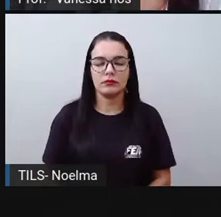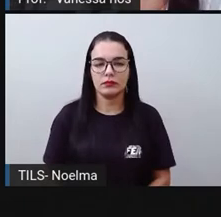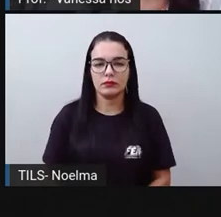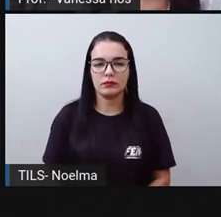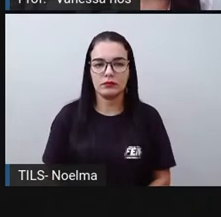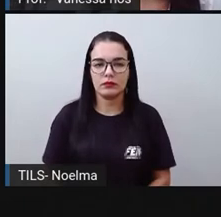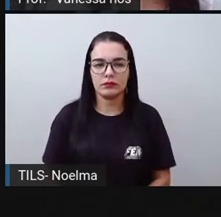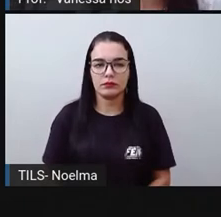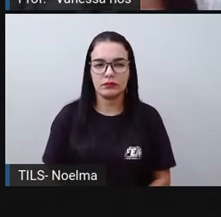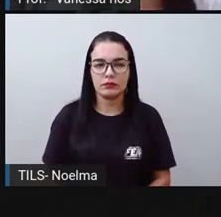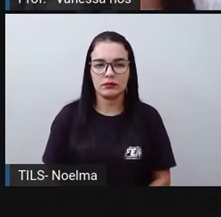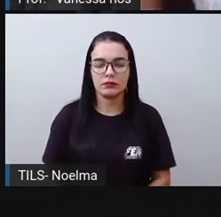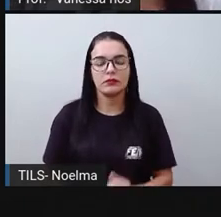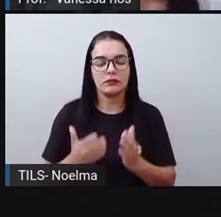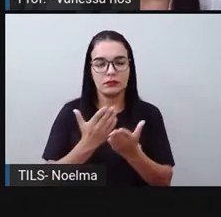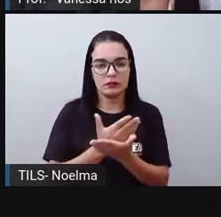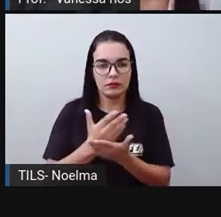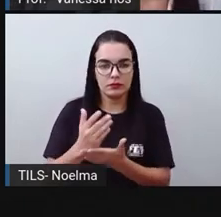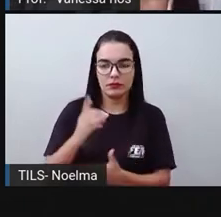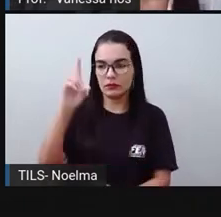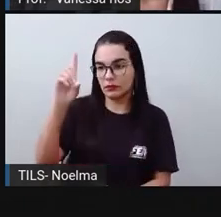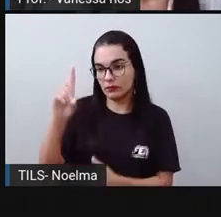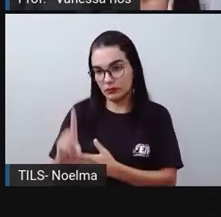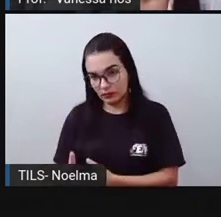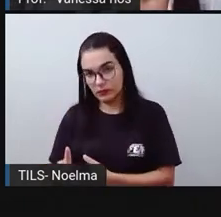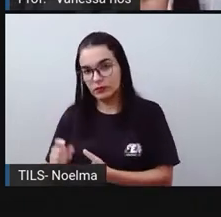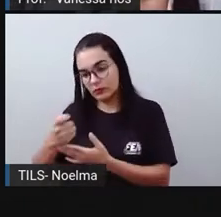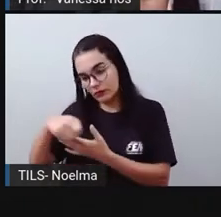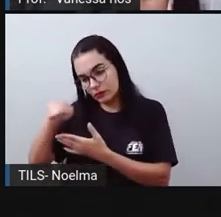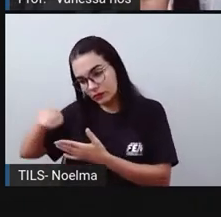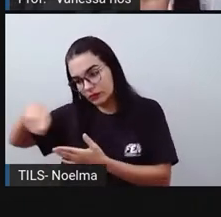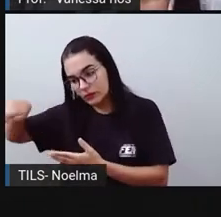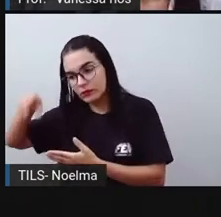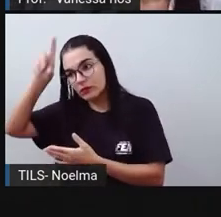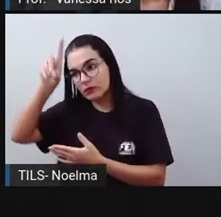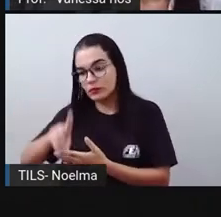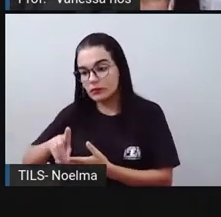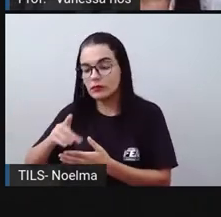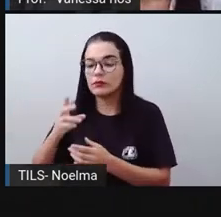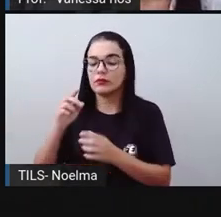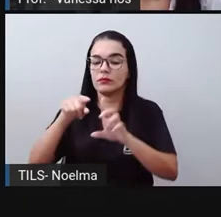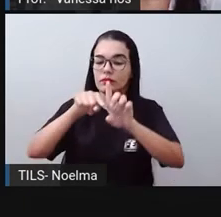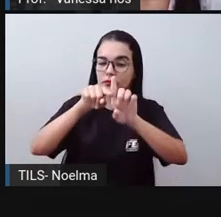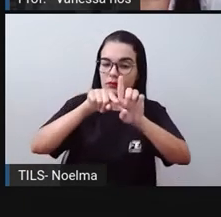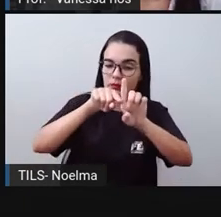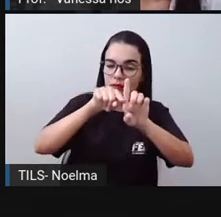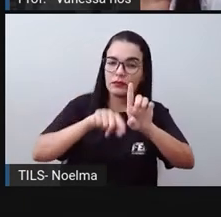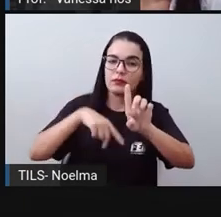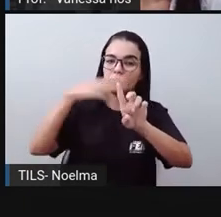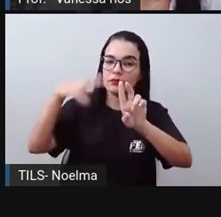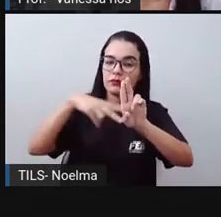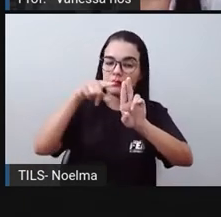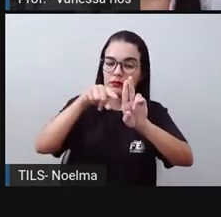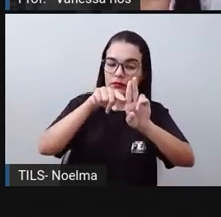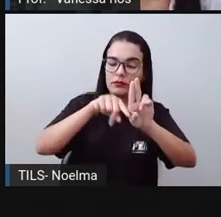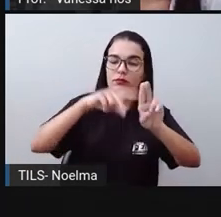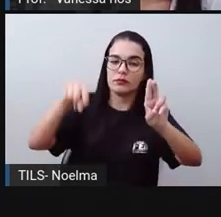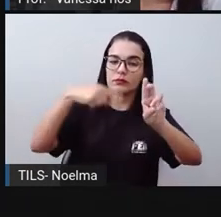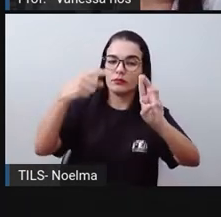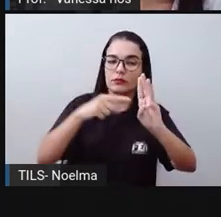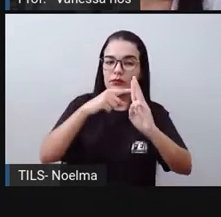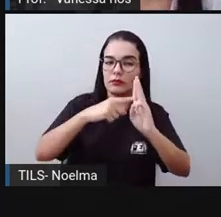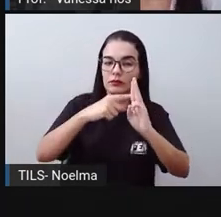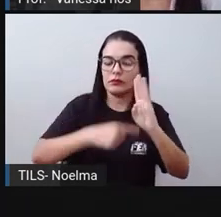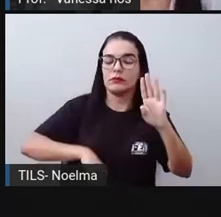aí pelo nosso lado direito, não é? Pelas unidades, depois pelas dezenas, pelas